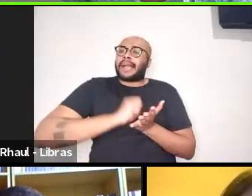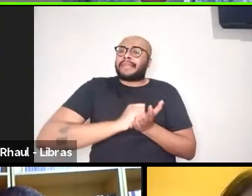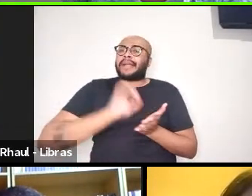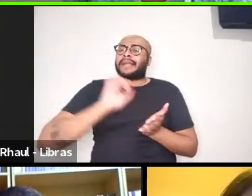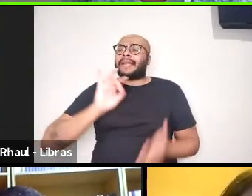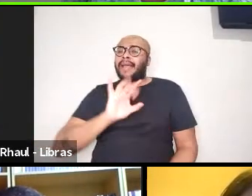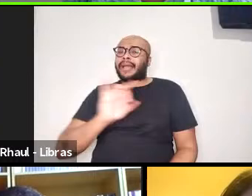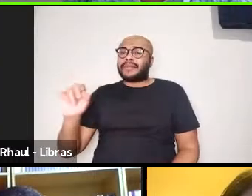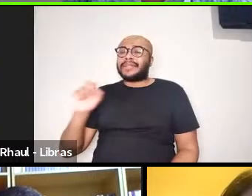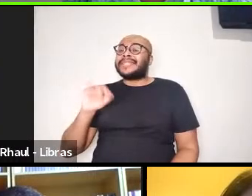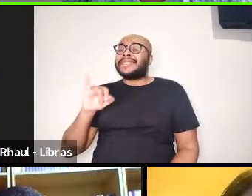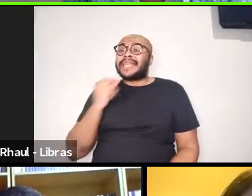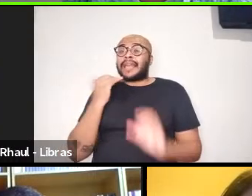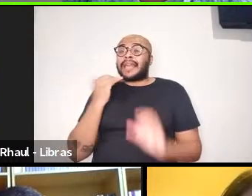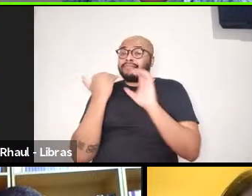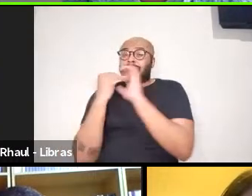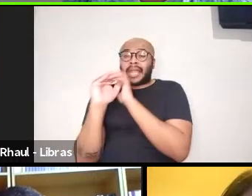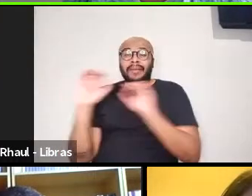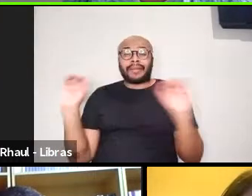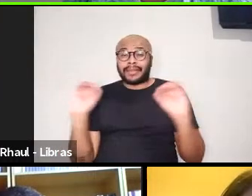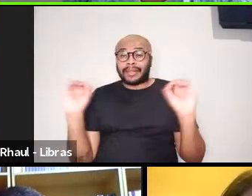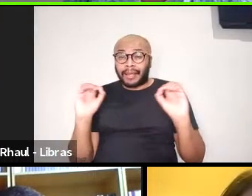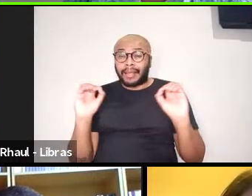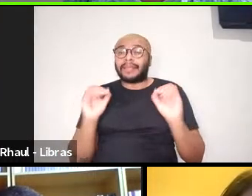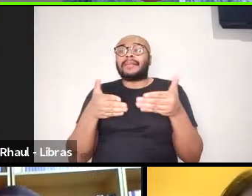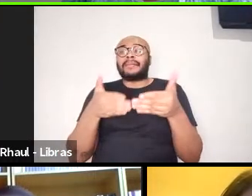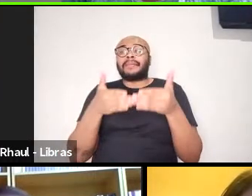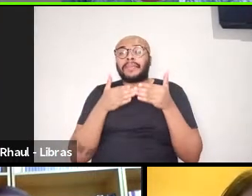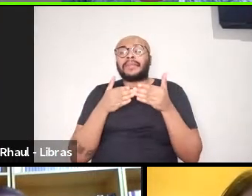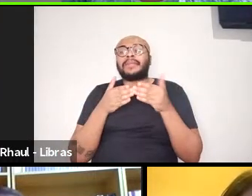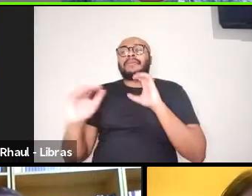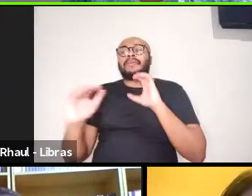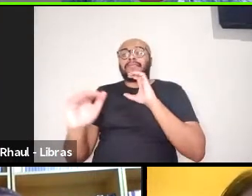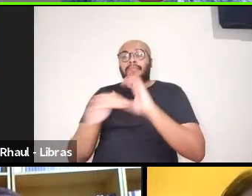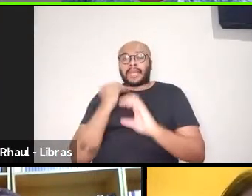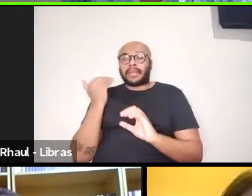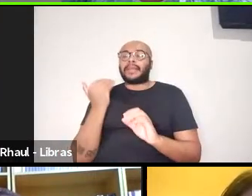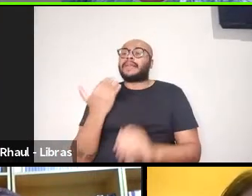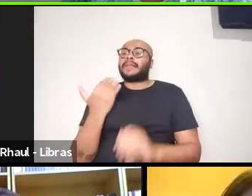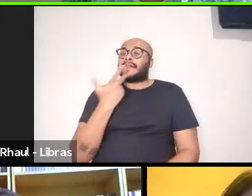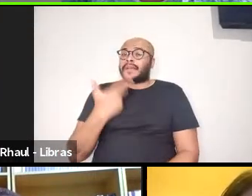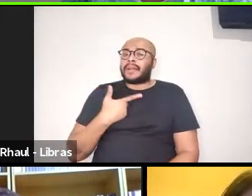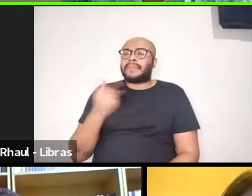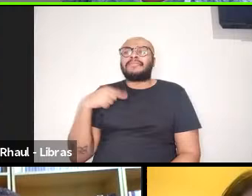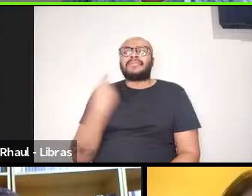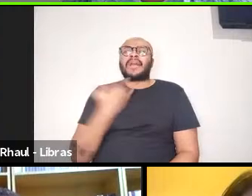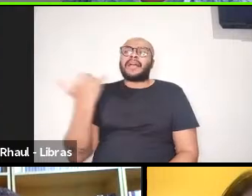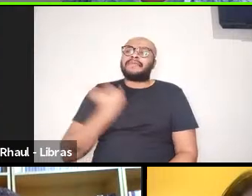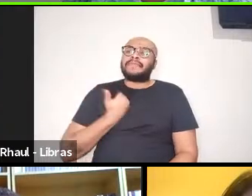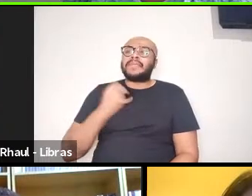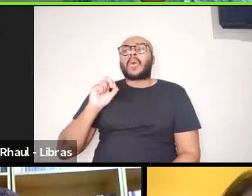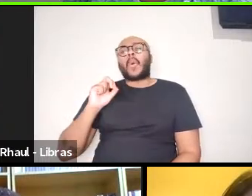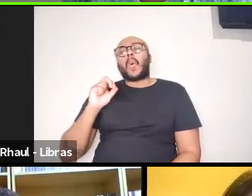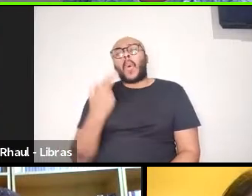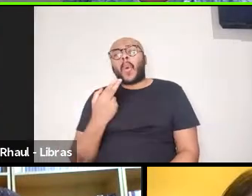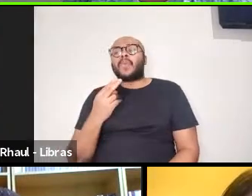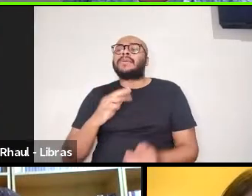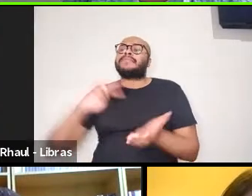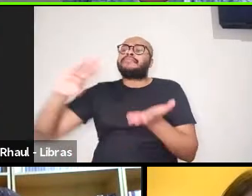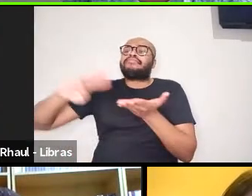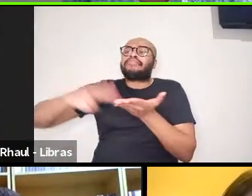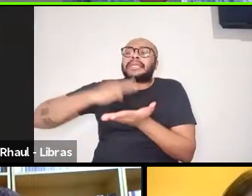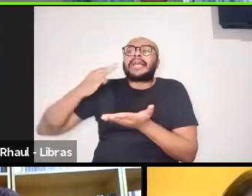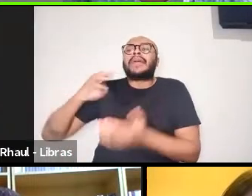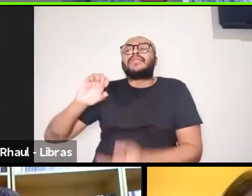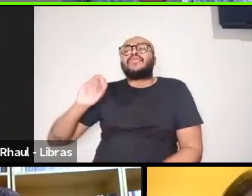se alguém não recebeu o convite, depois escreve para o e-mail da revista, é, ou me manda uma mensagem ali no, no, no, no